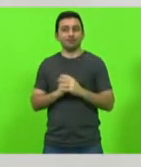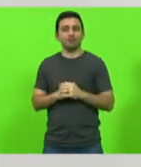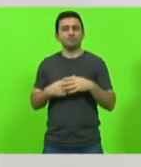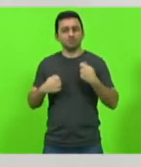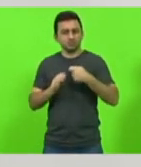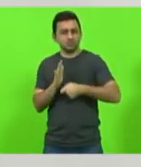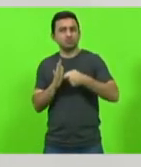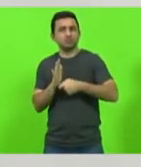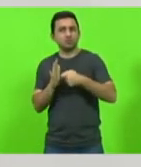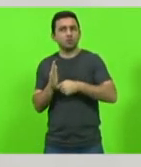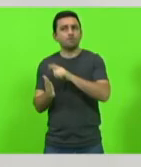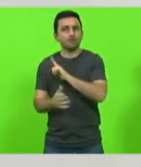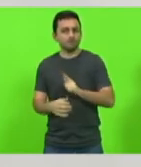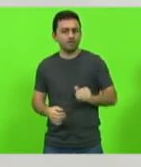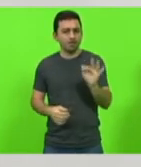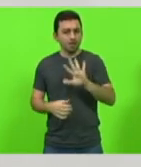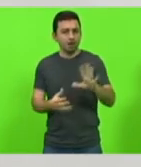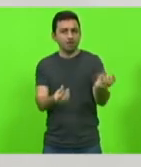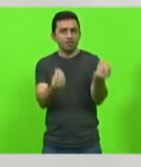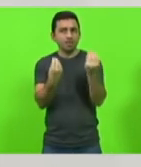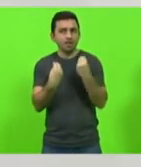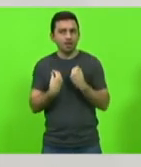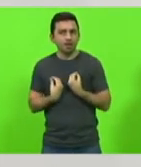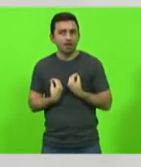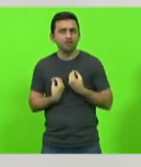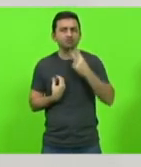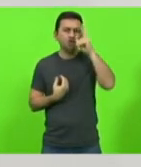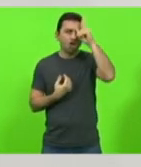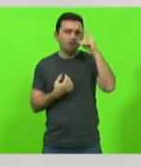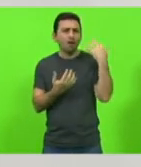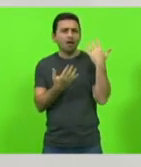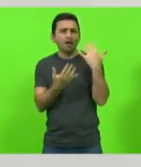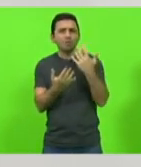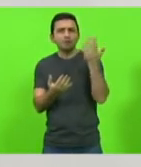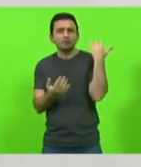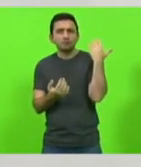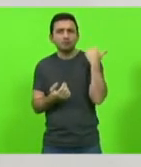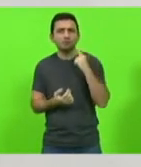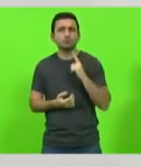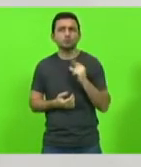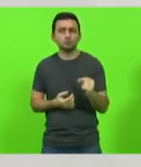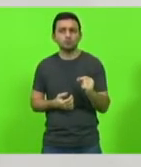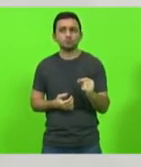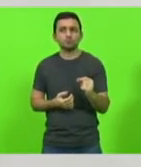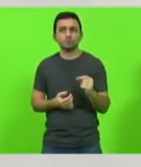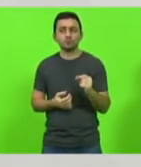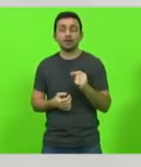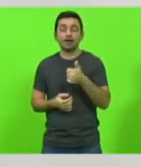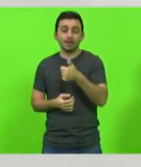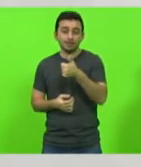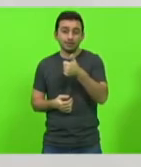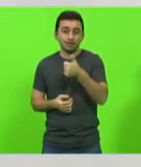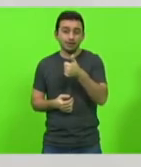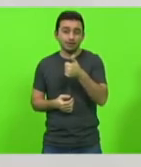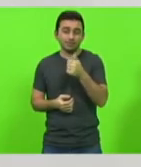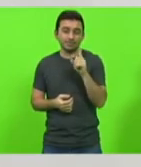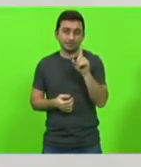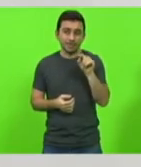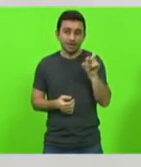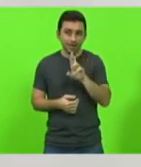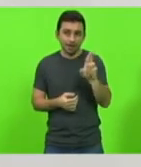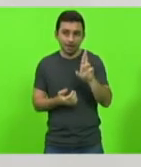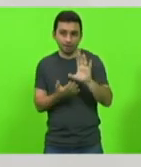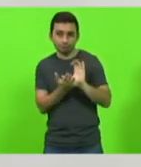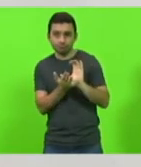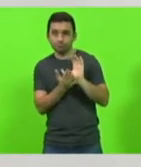federal nos entregue o que historicamente nos expolia nós para cada 14 para cada 100 reais que mandamos